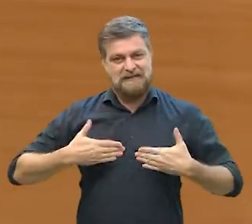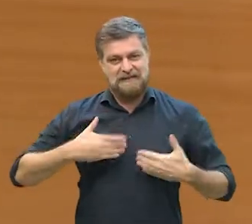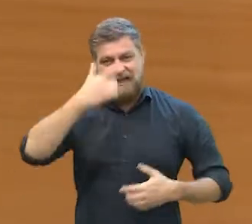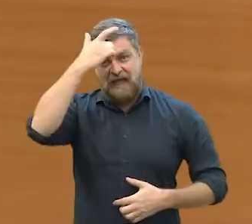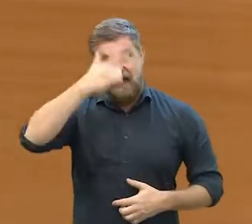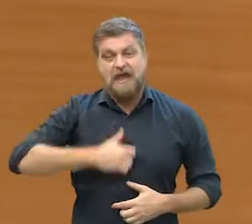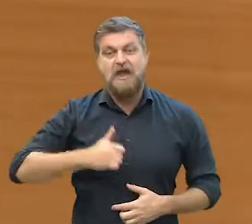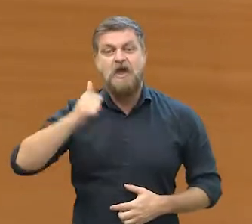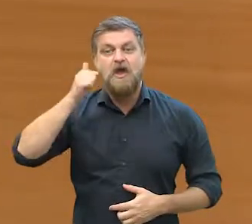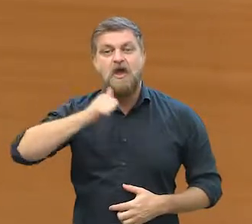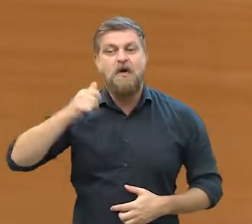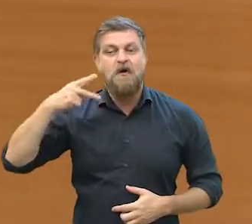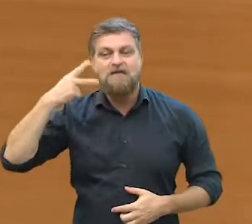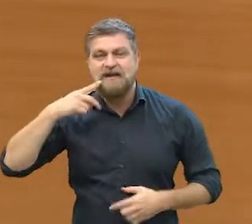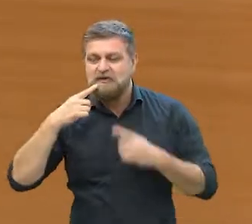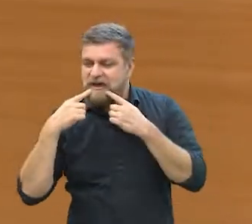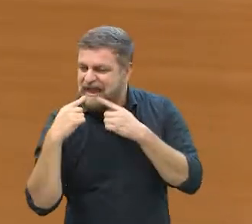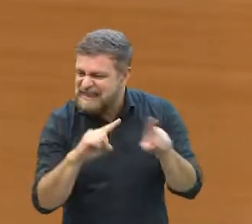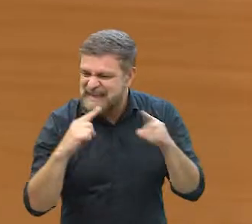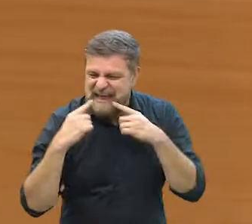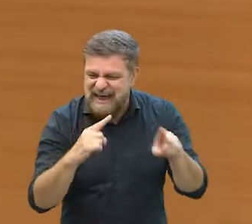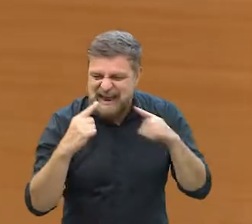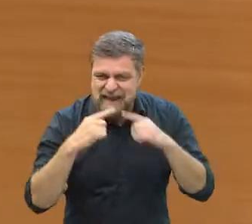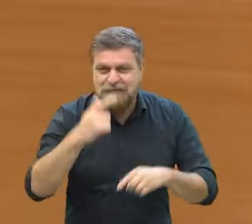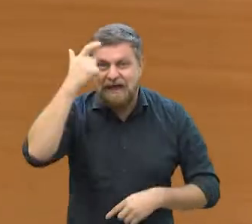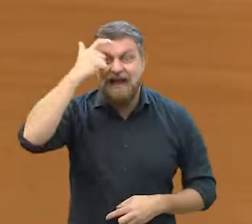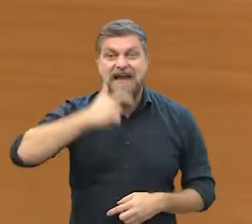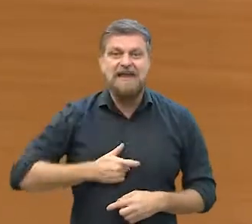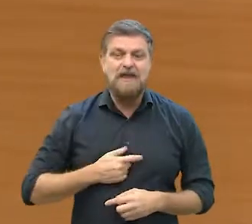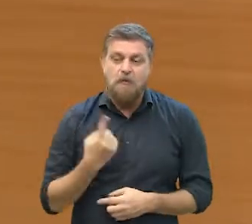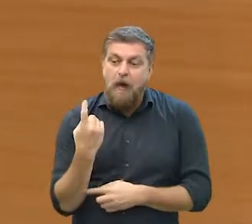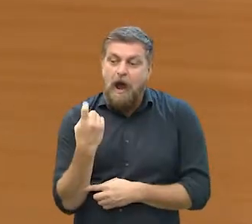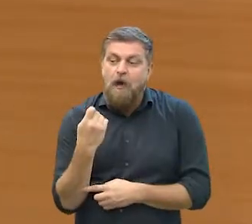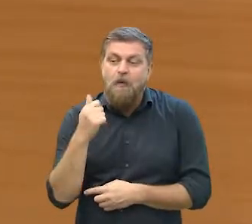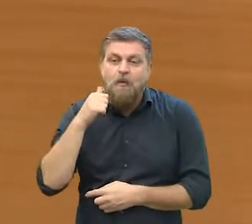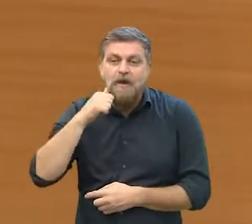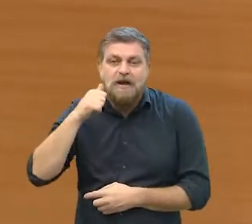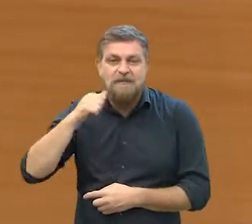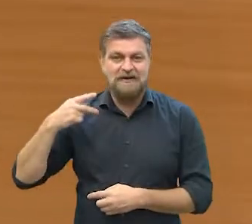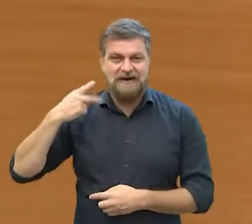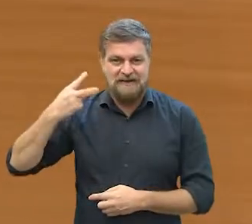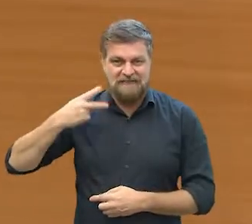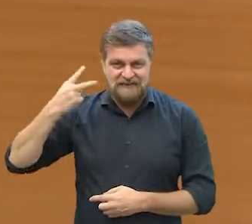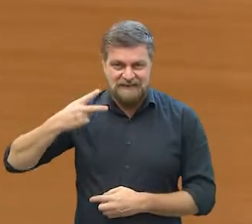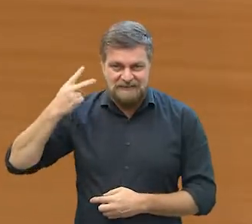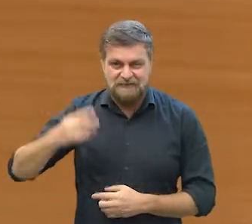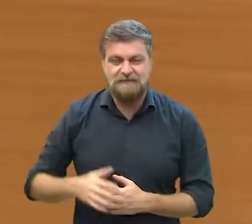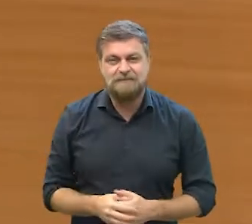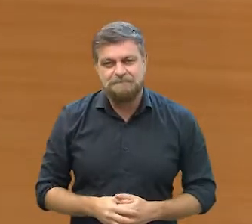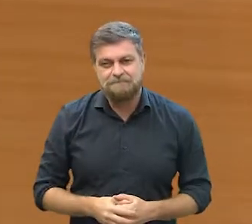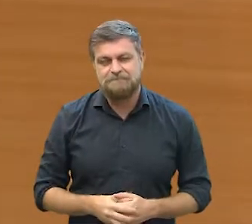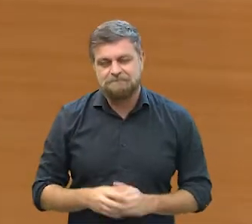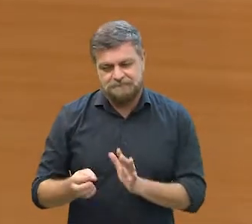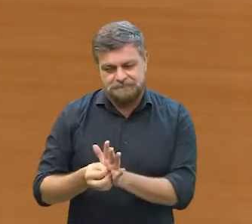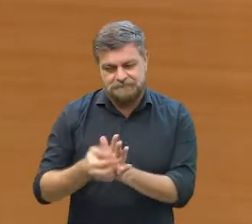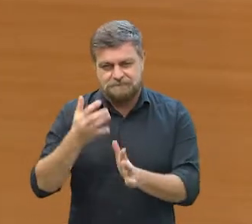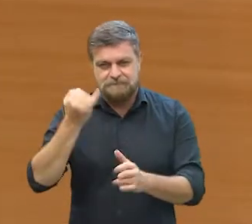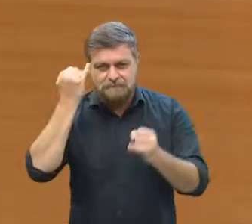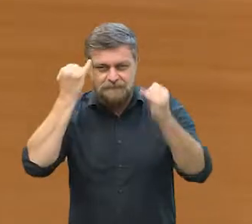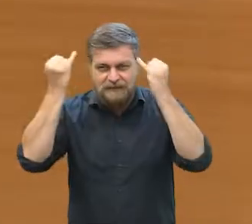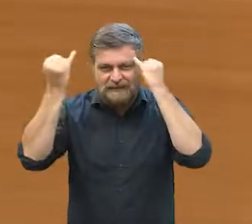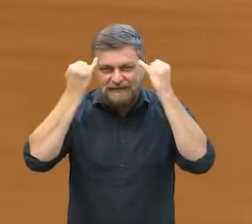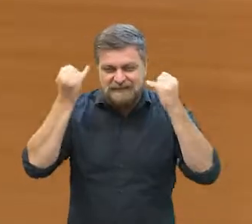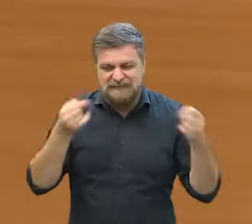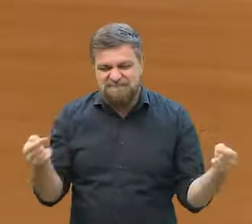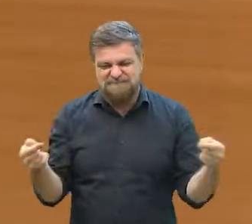vereadora da oposição, a única mulher na legislatura passada. E muitas vezes ter ideias